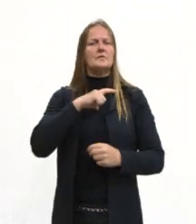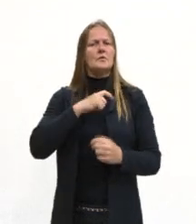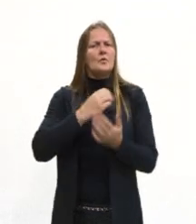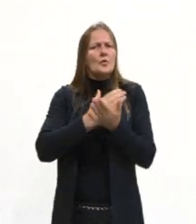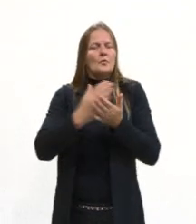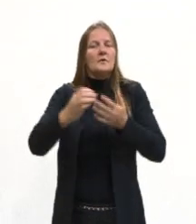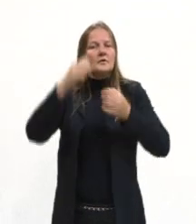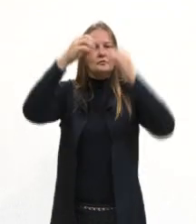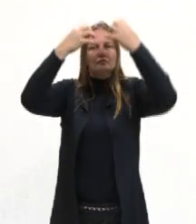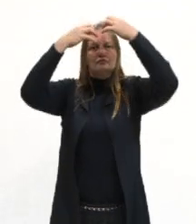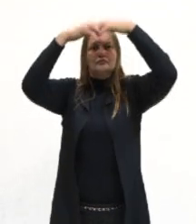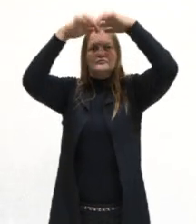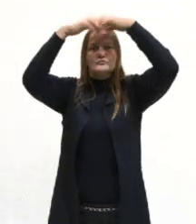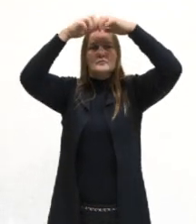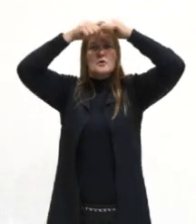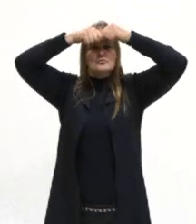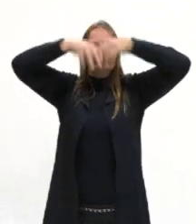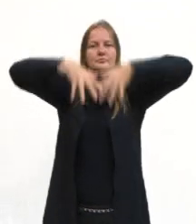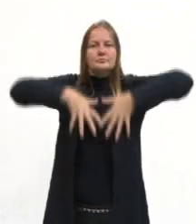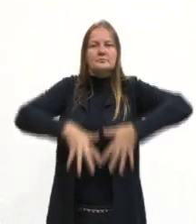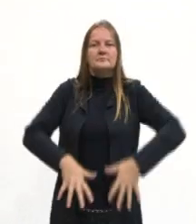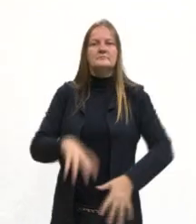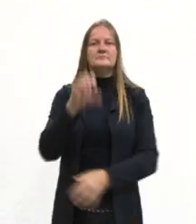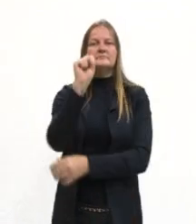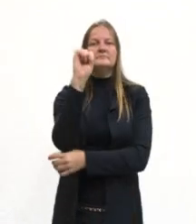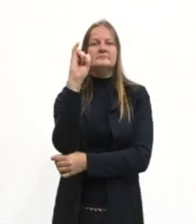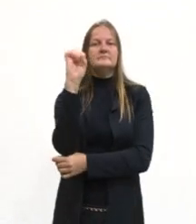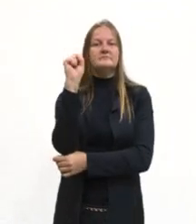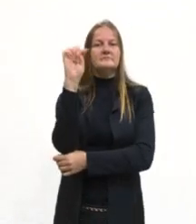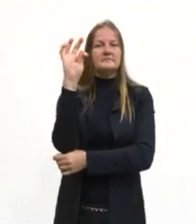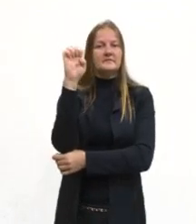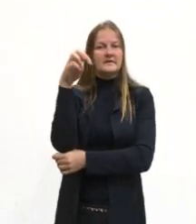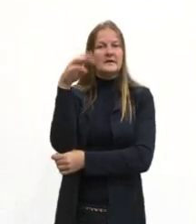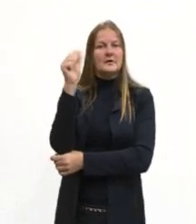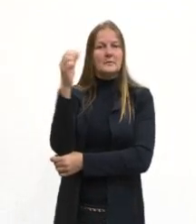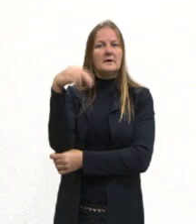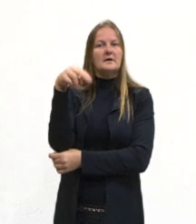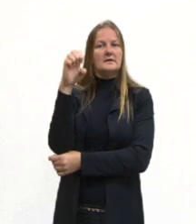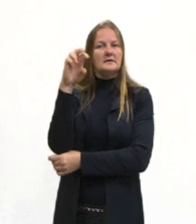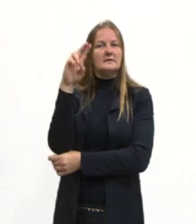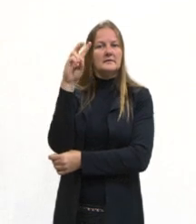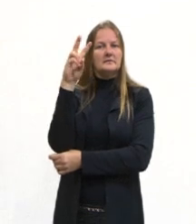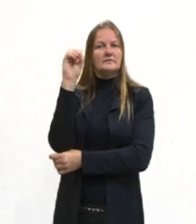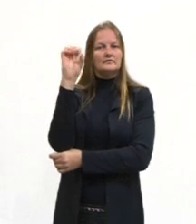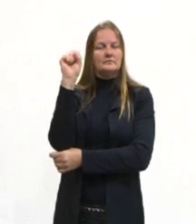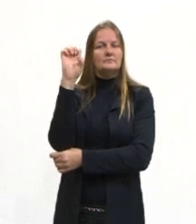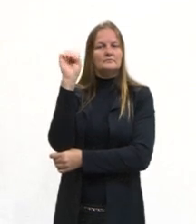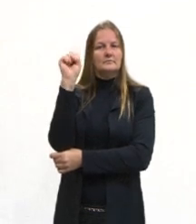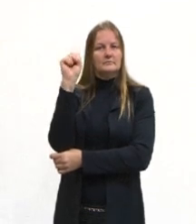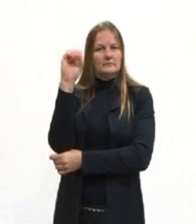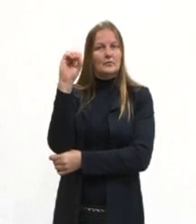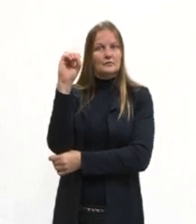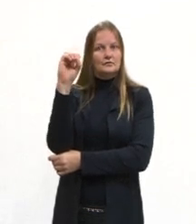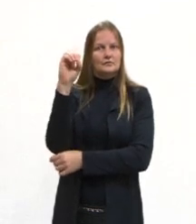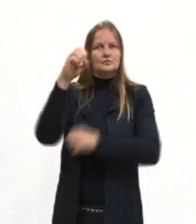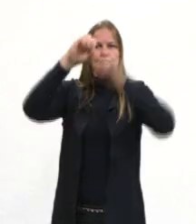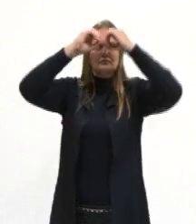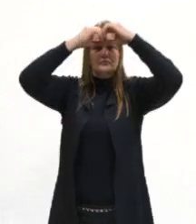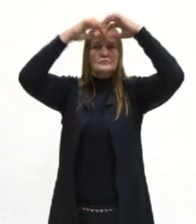do sistema nervoso e é originado lá no folheto embrionário, gente, de